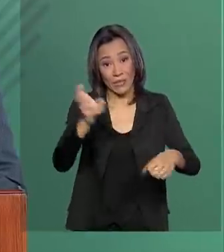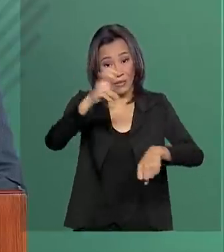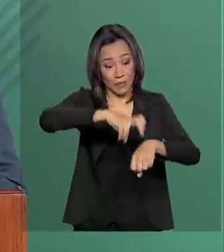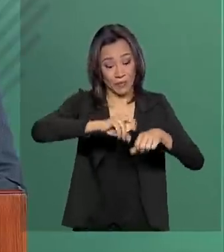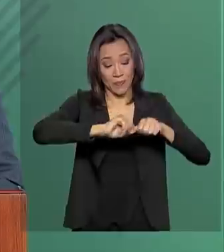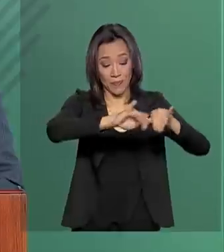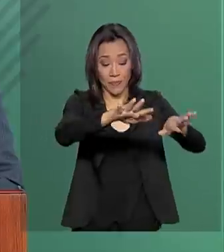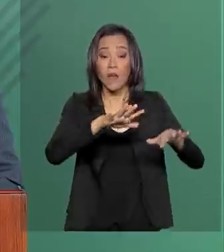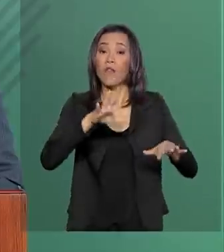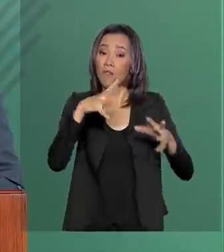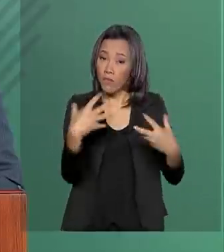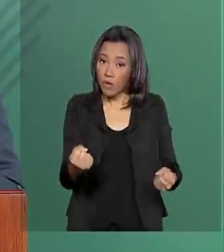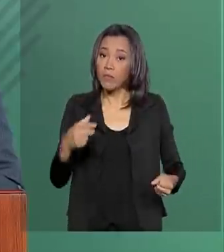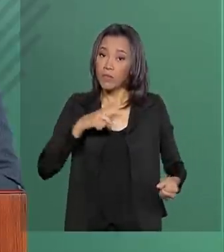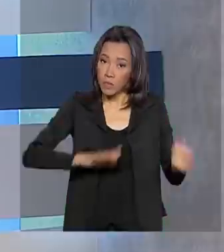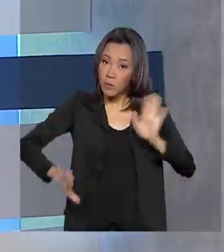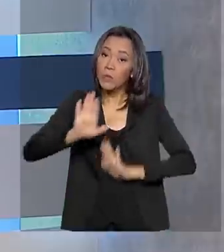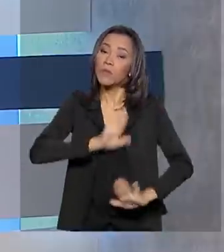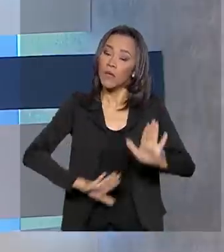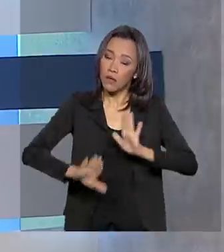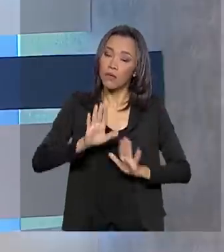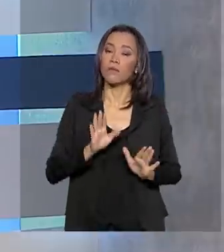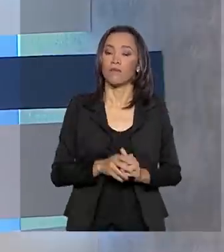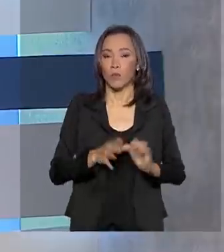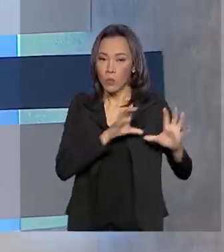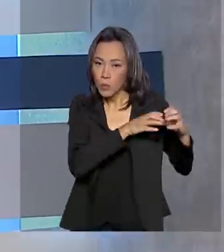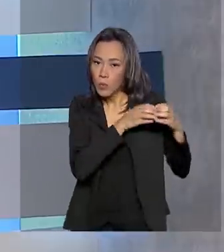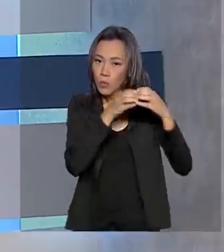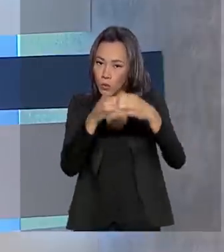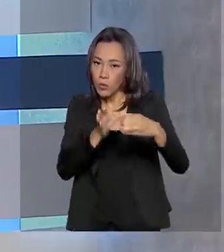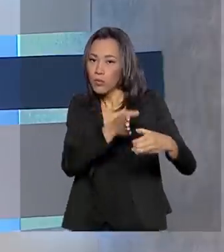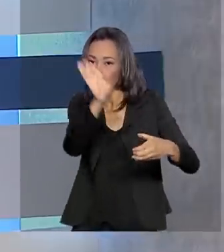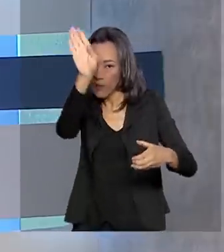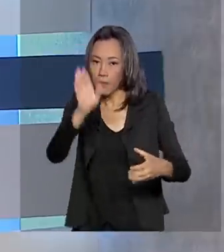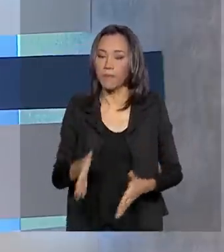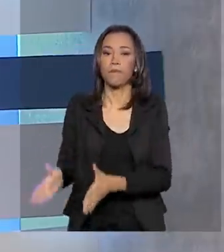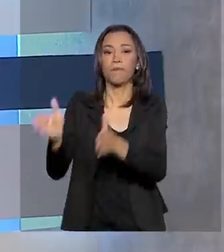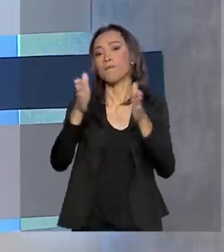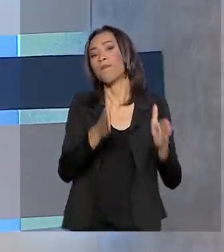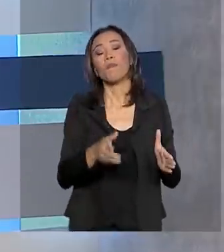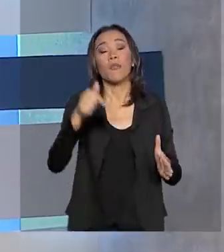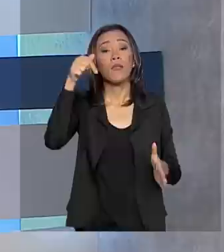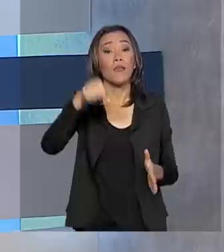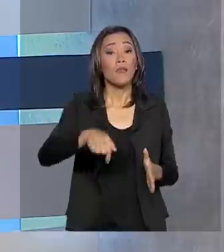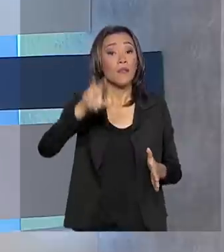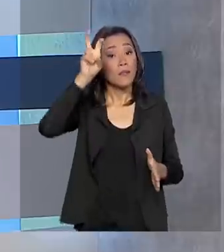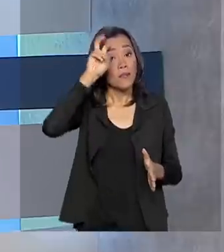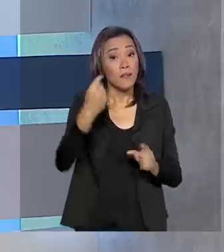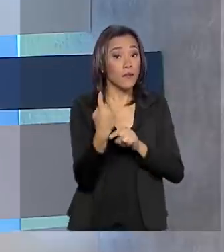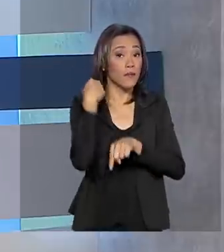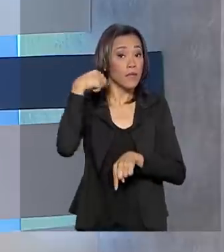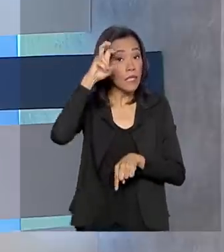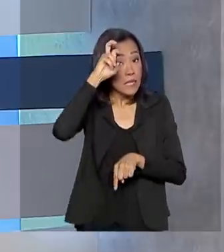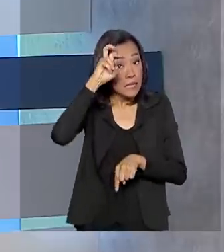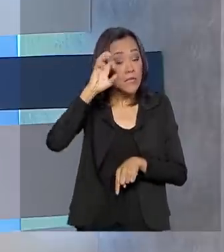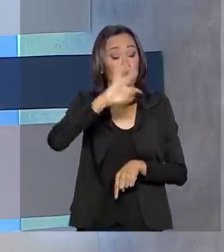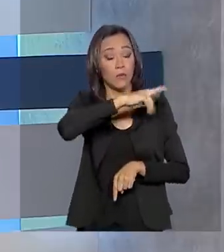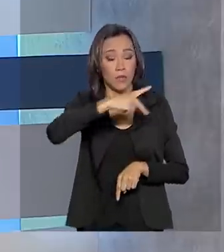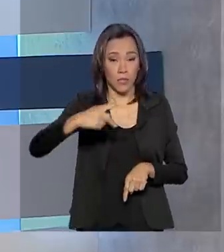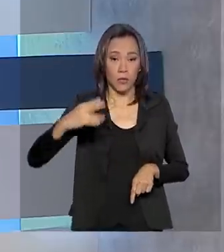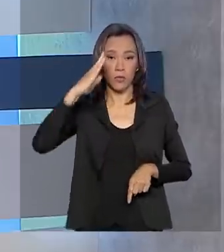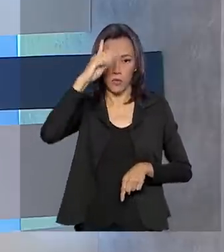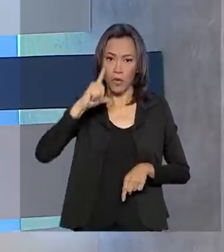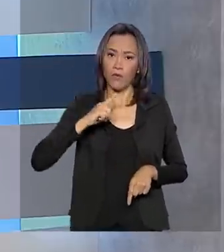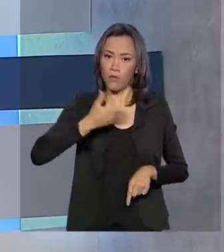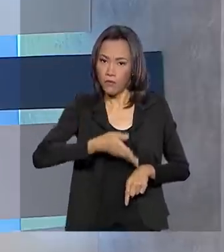preocupações devidas com toda a comitiva. E nesta quinta-feira, o presidente Jair Bolsonaro esteve em São Paulo e se reuniu